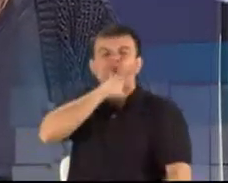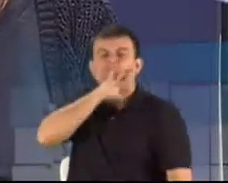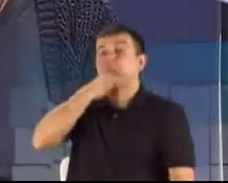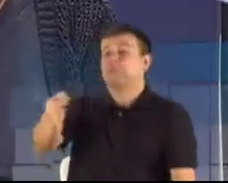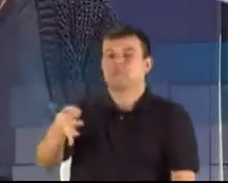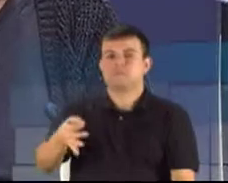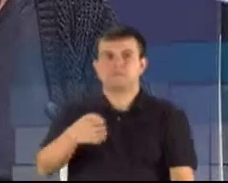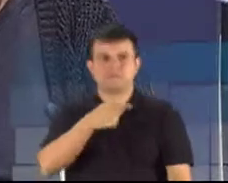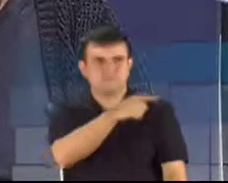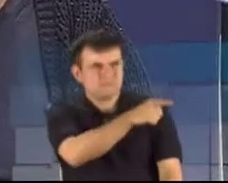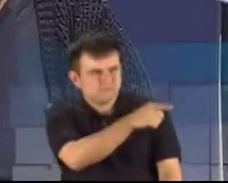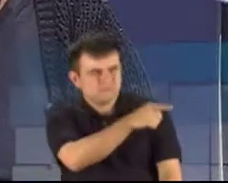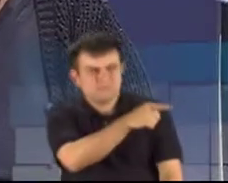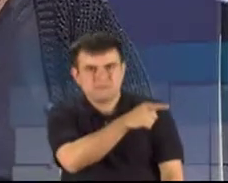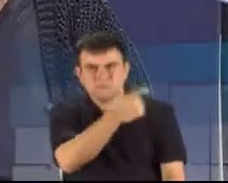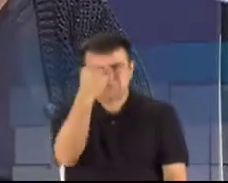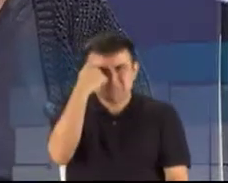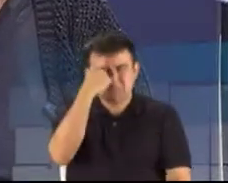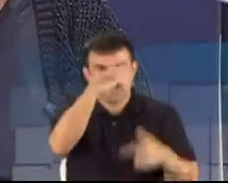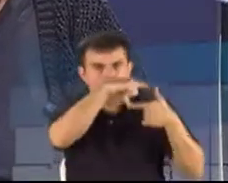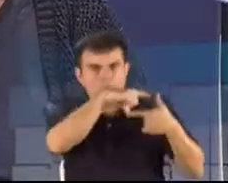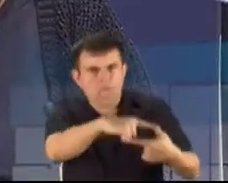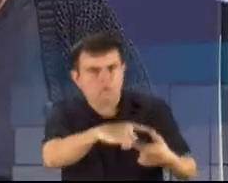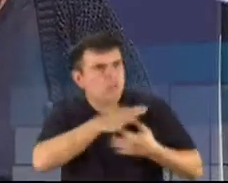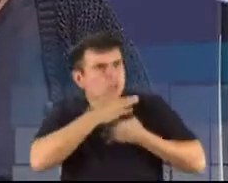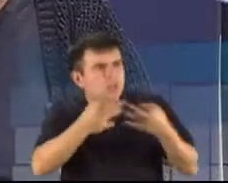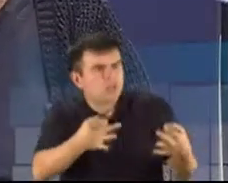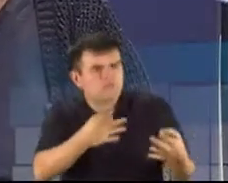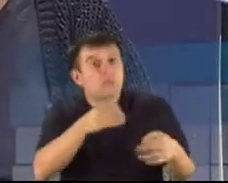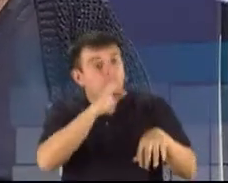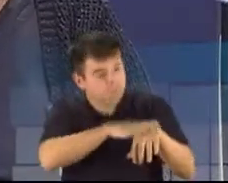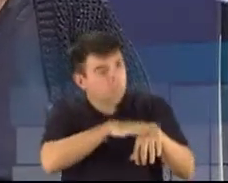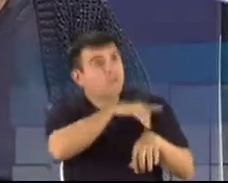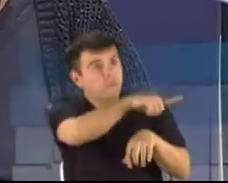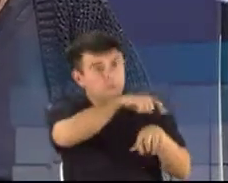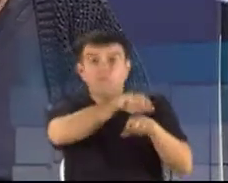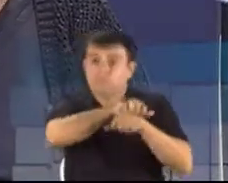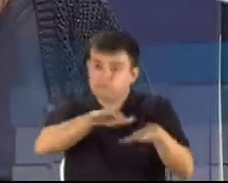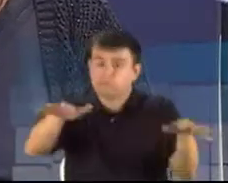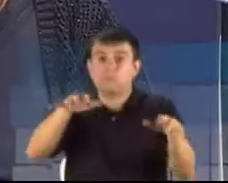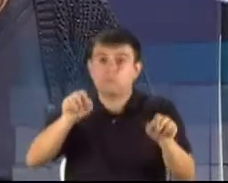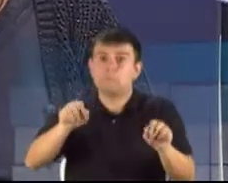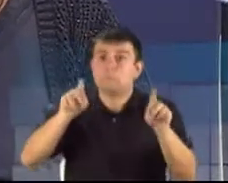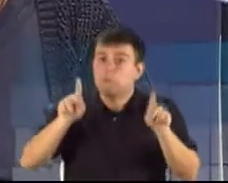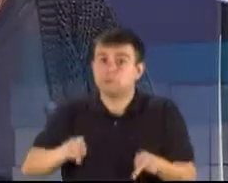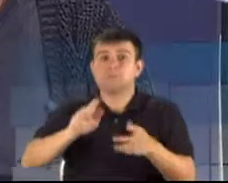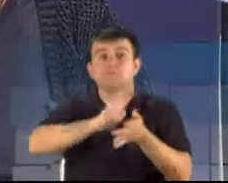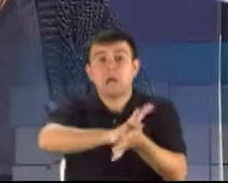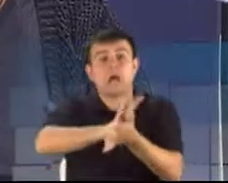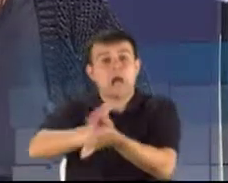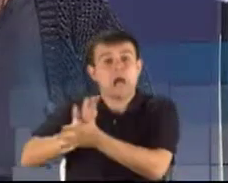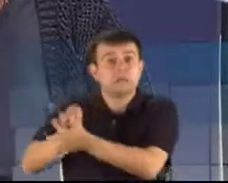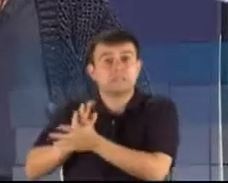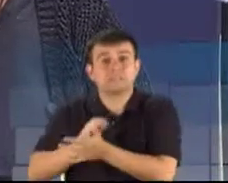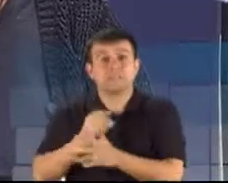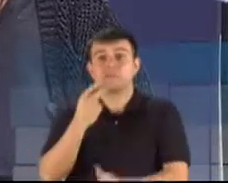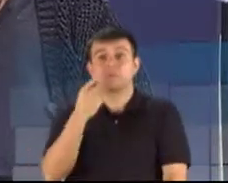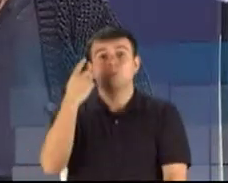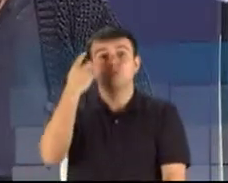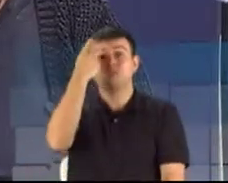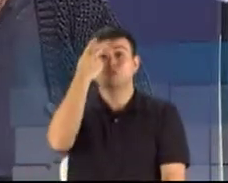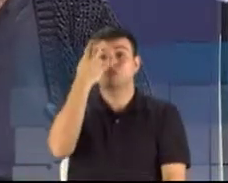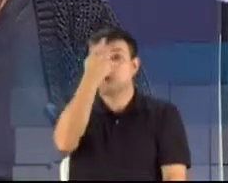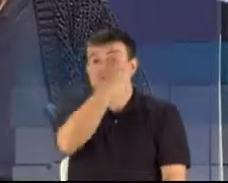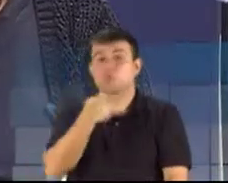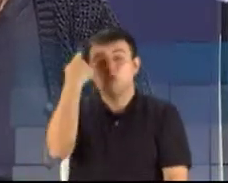conservador e absurdo que tem acontecido que mata, a cada 24 horas, um LGBT no Brasil. O Bolsonaro é